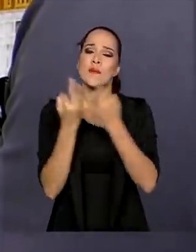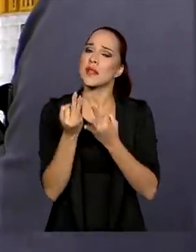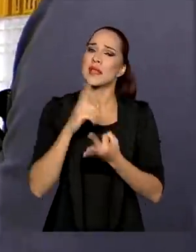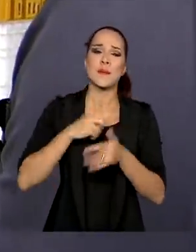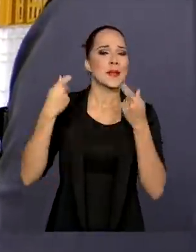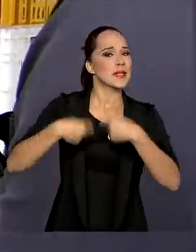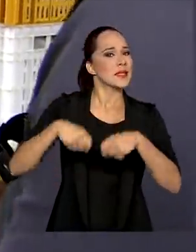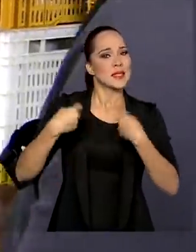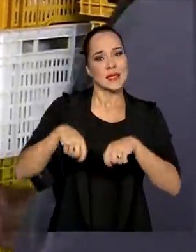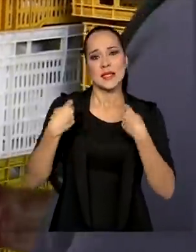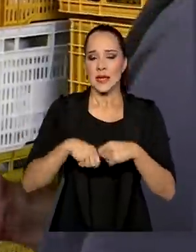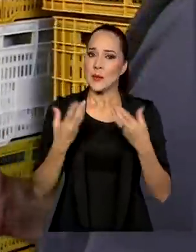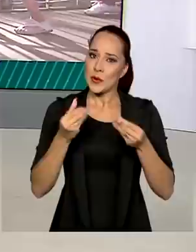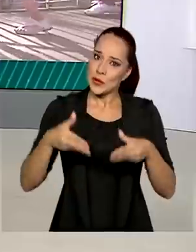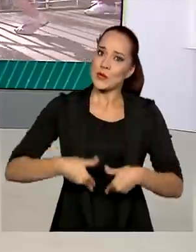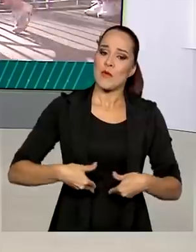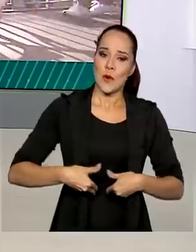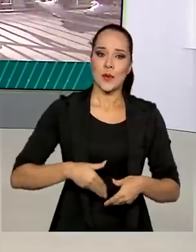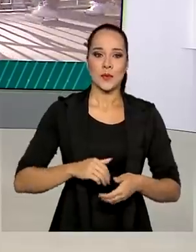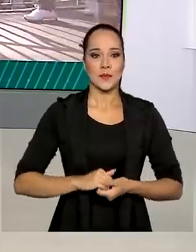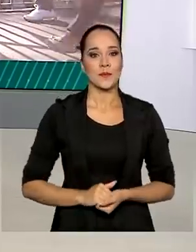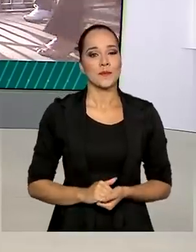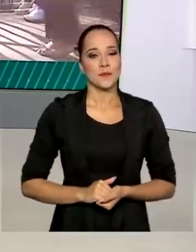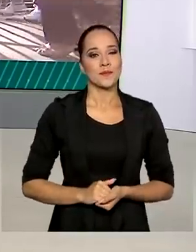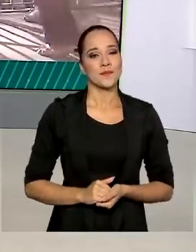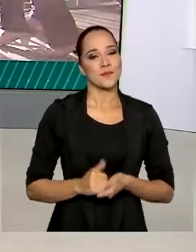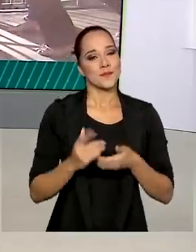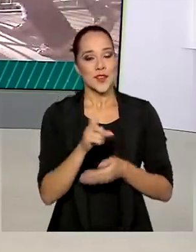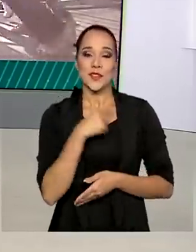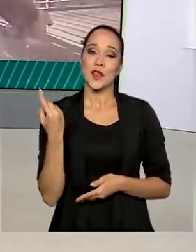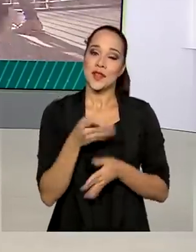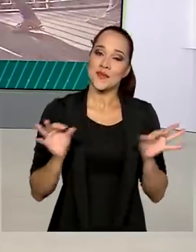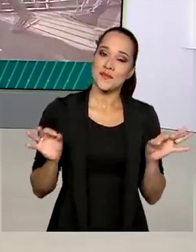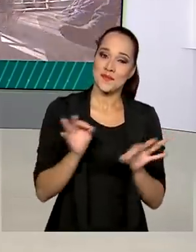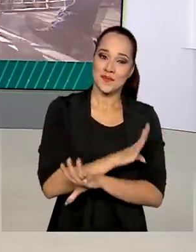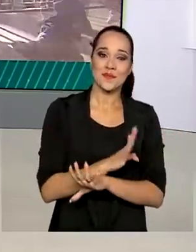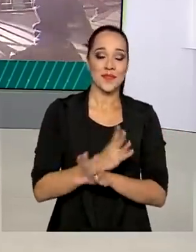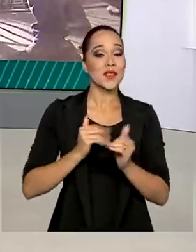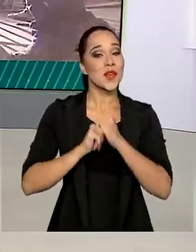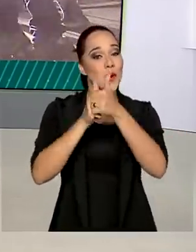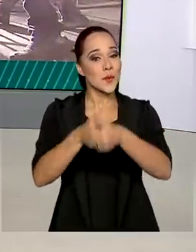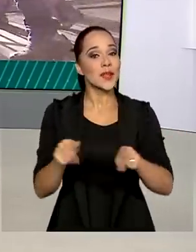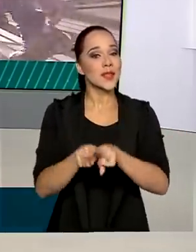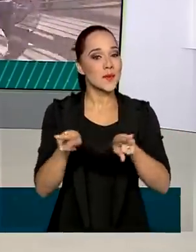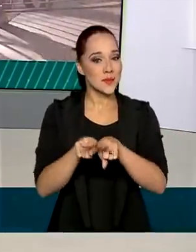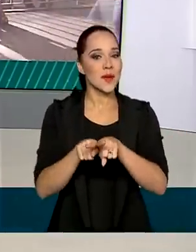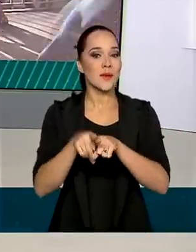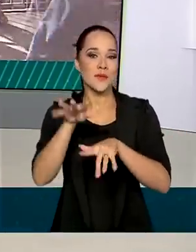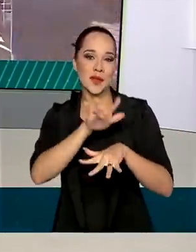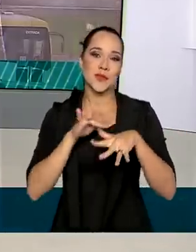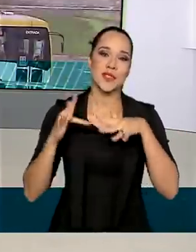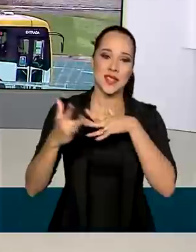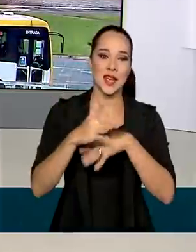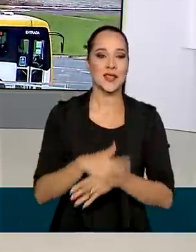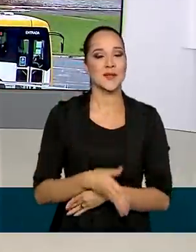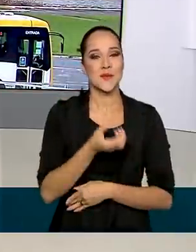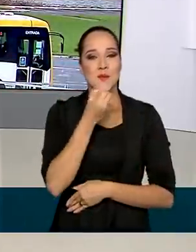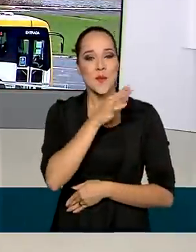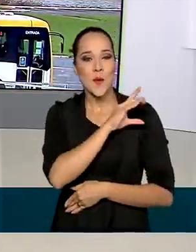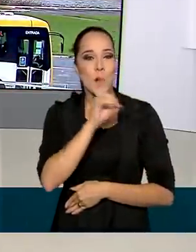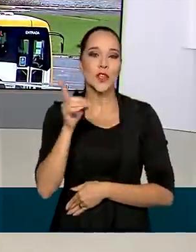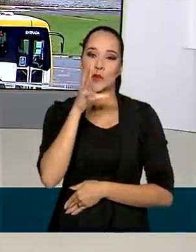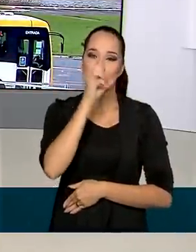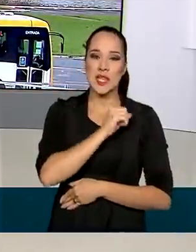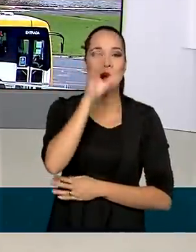necessidade e muitas passando até fome. O Brasil em Dia fica por aqui. Nos acompanhe também pelas nossas redes sociais.